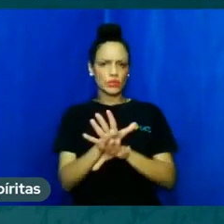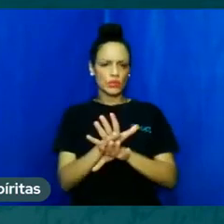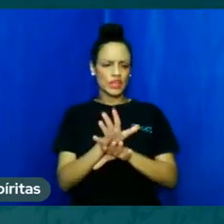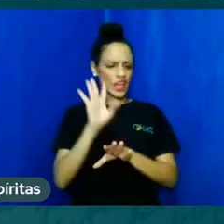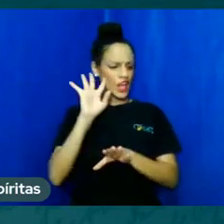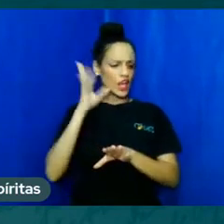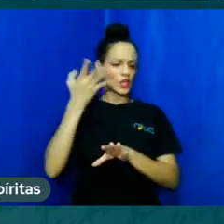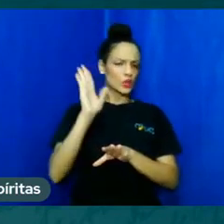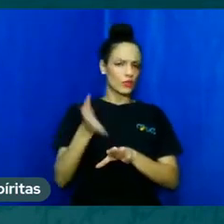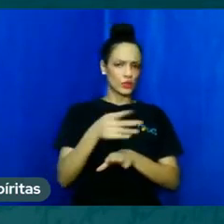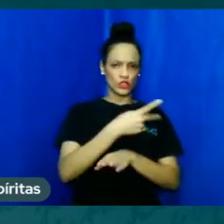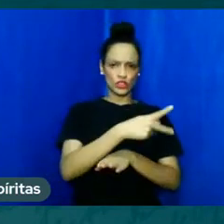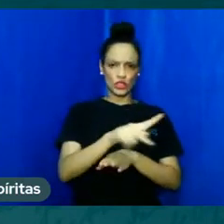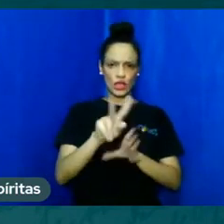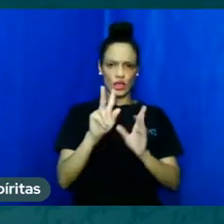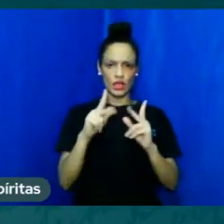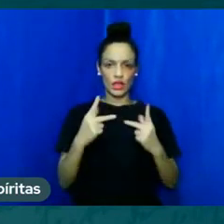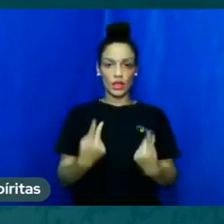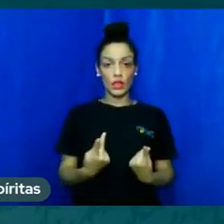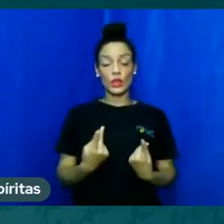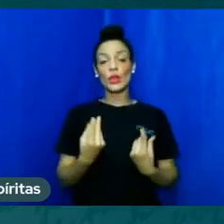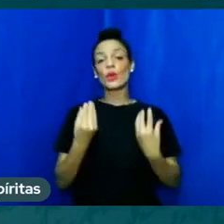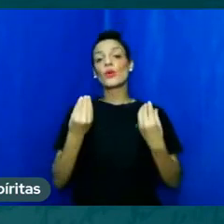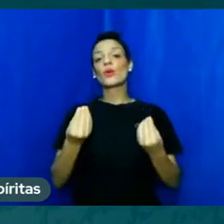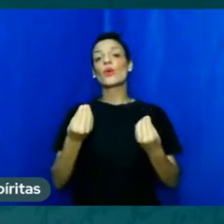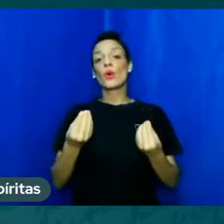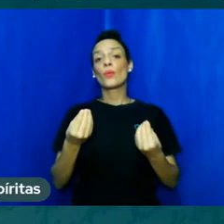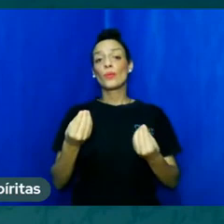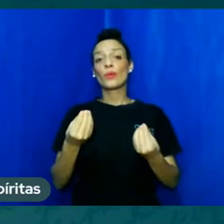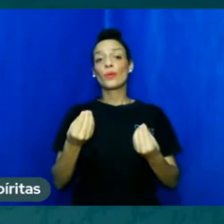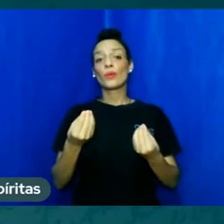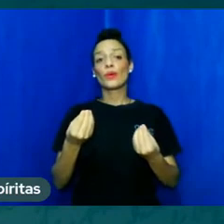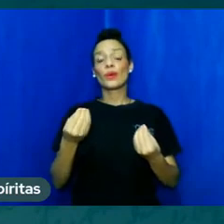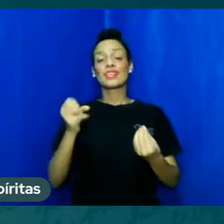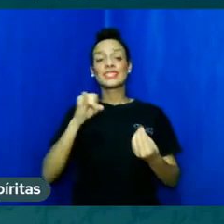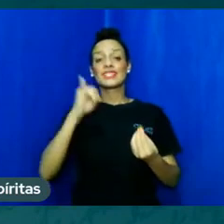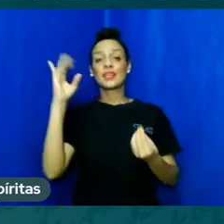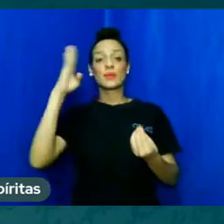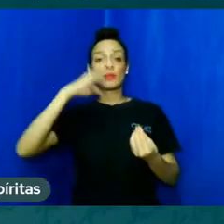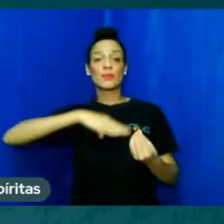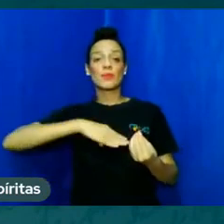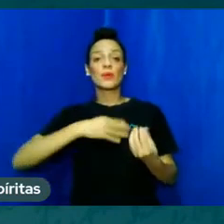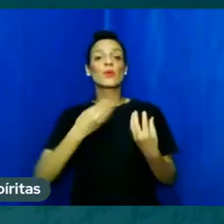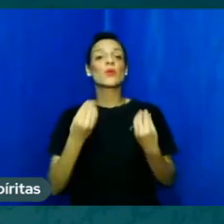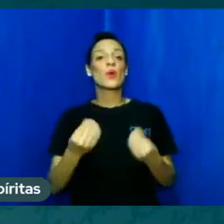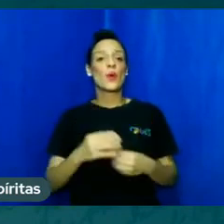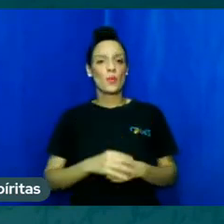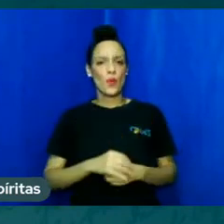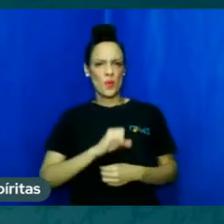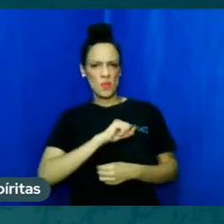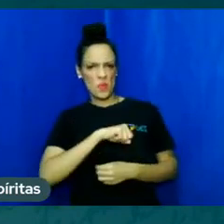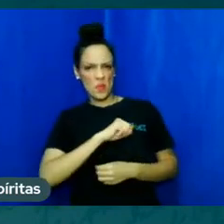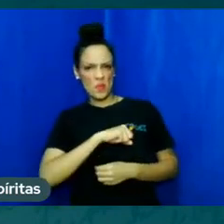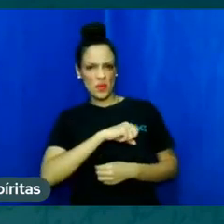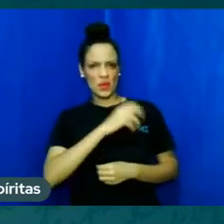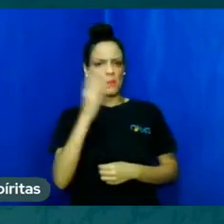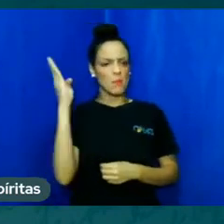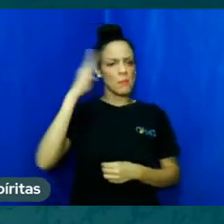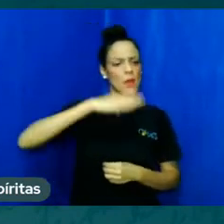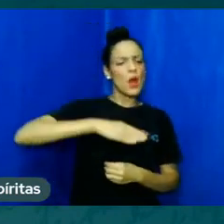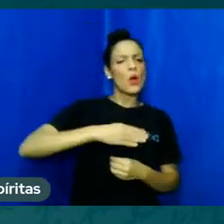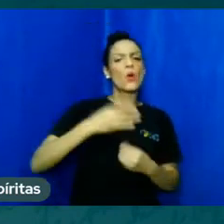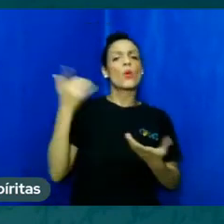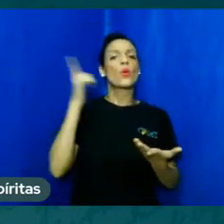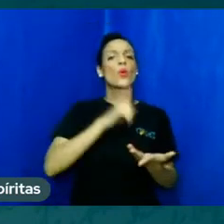ganhariam com a morte os maus. Então, o que é que ganhariam os maus?